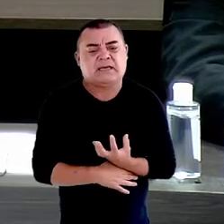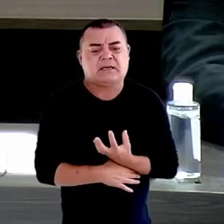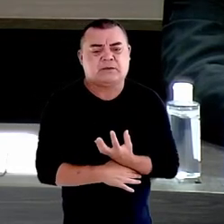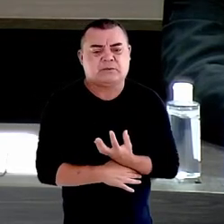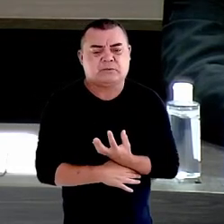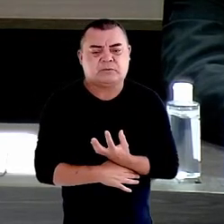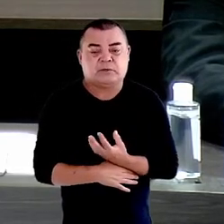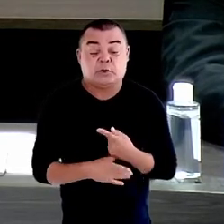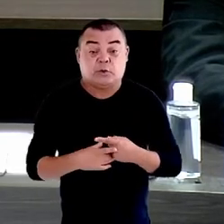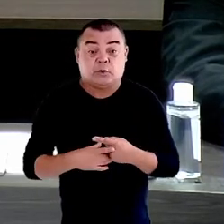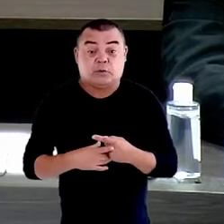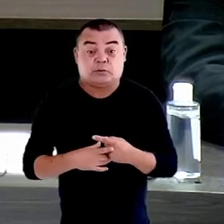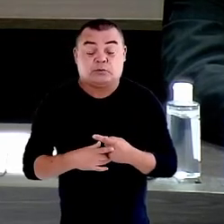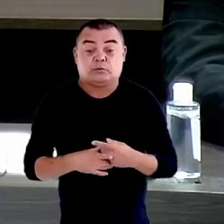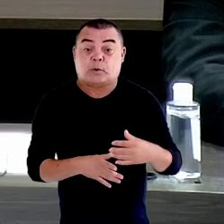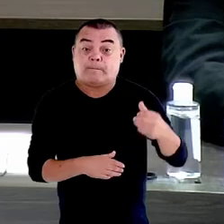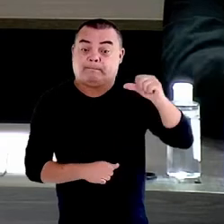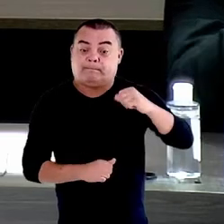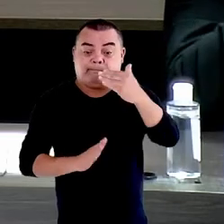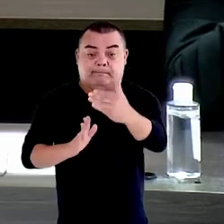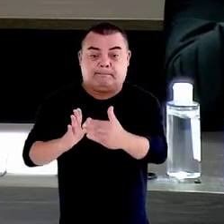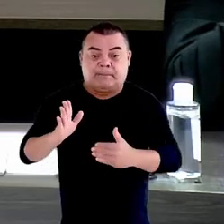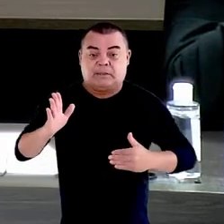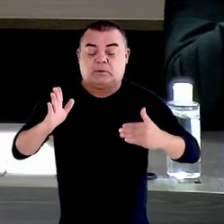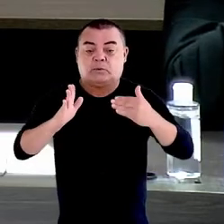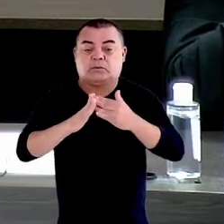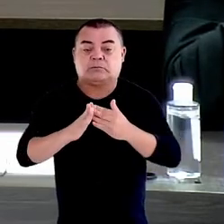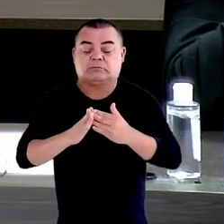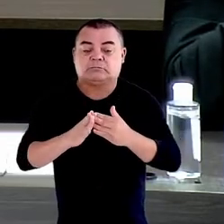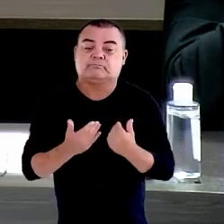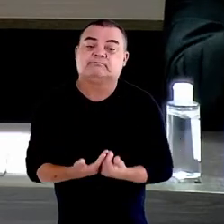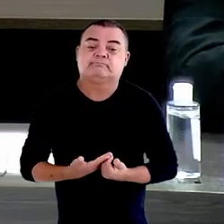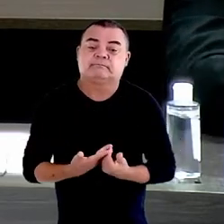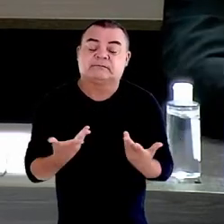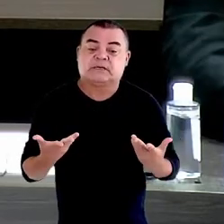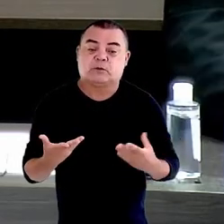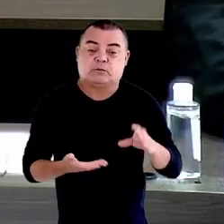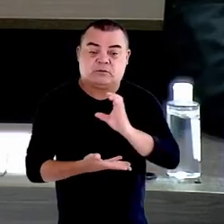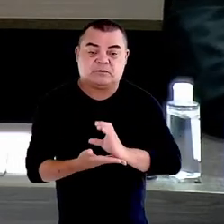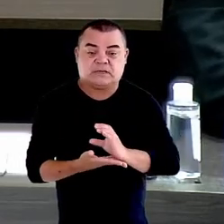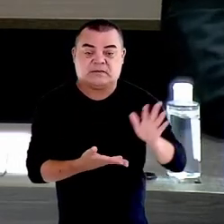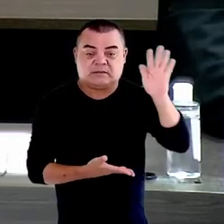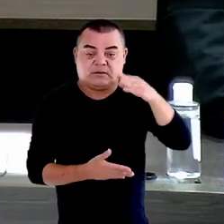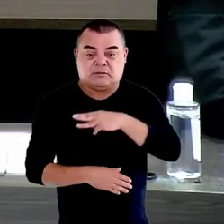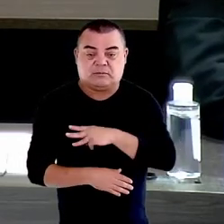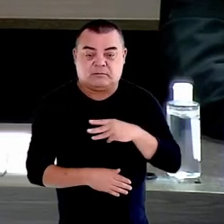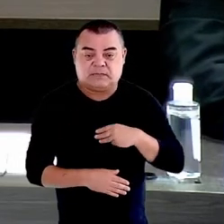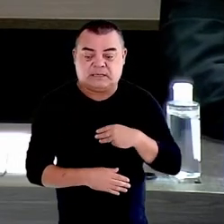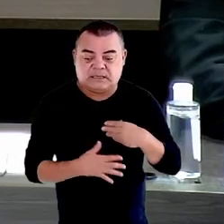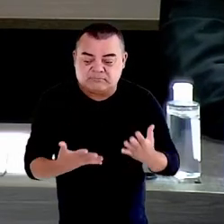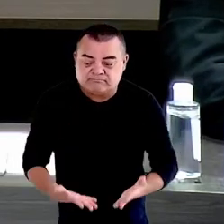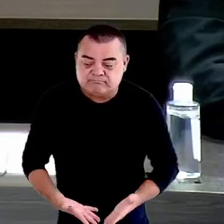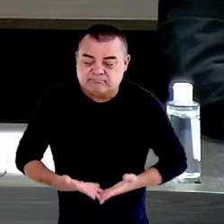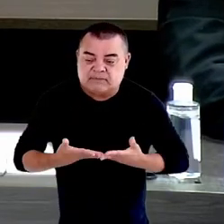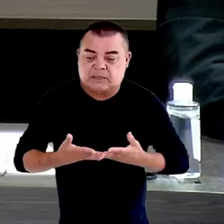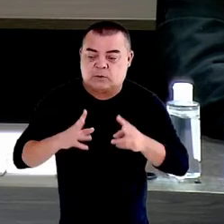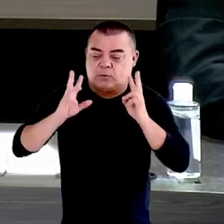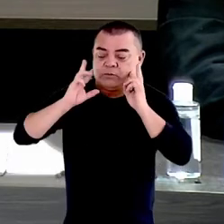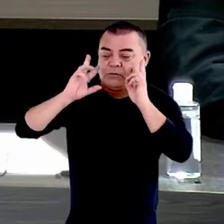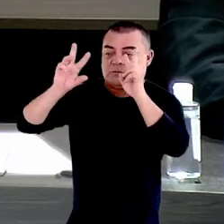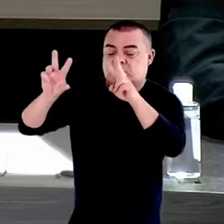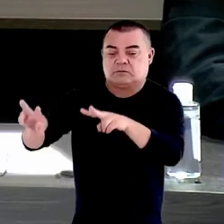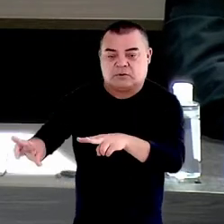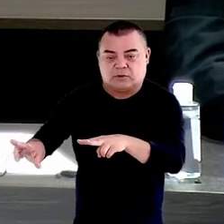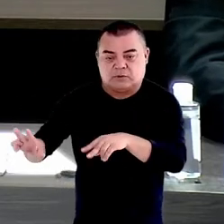agravamento levou a que o Conselho Nacional do Ministério Público pusesse os seus olhos com